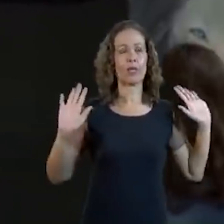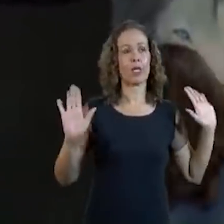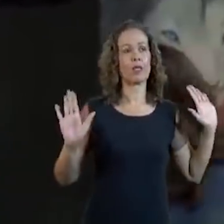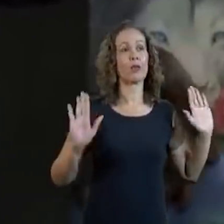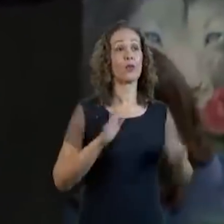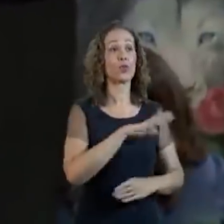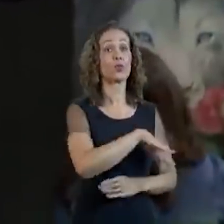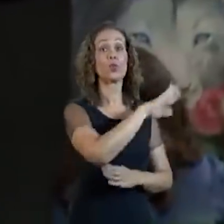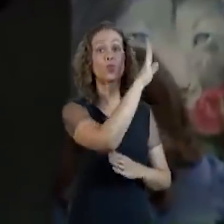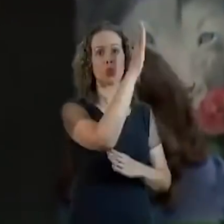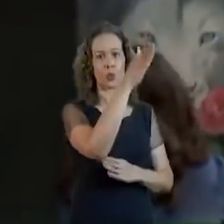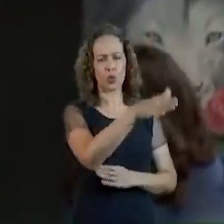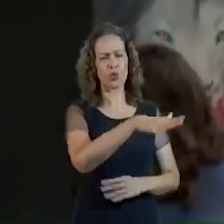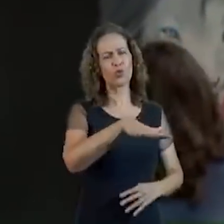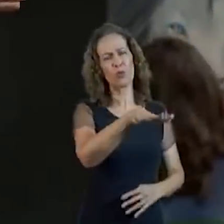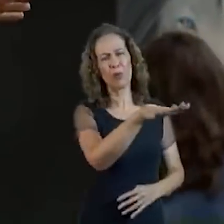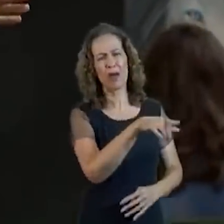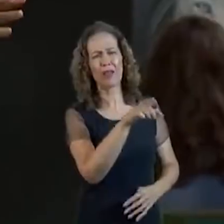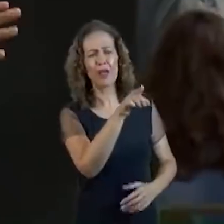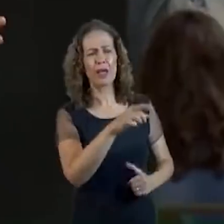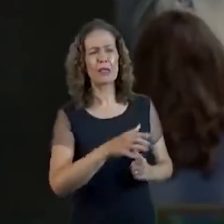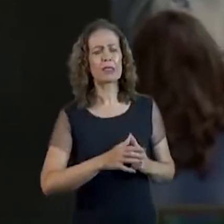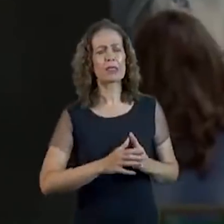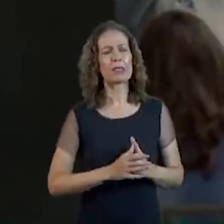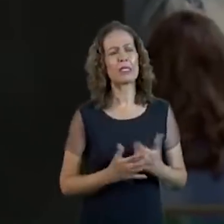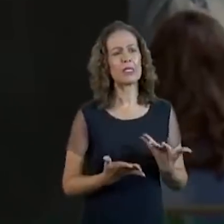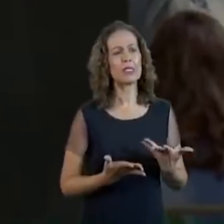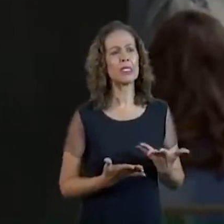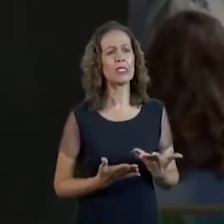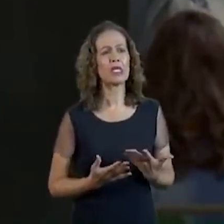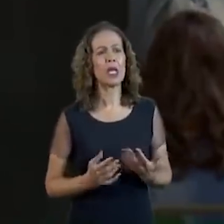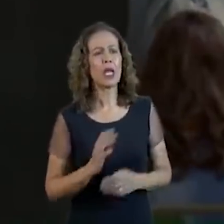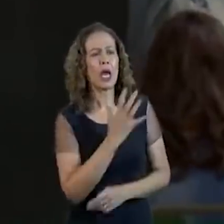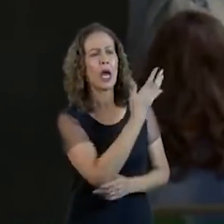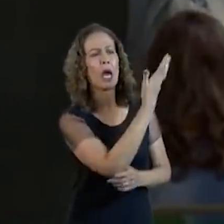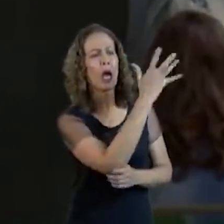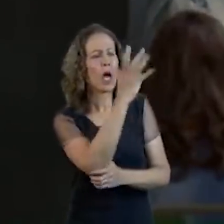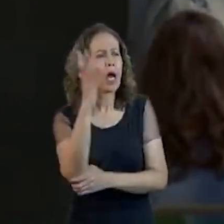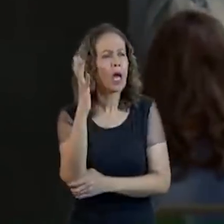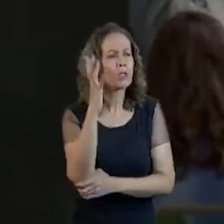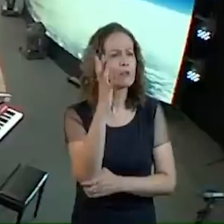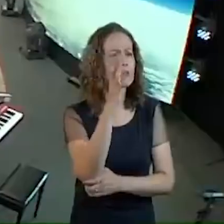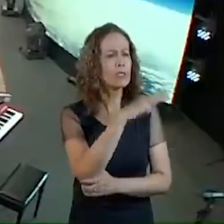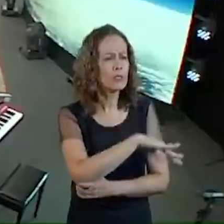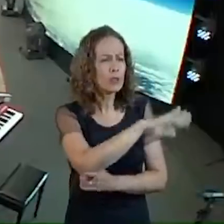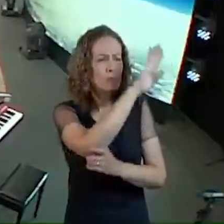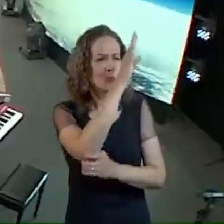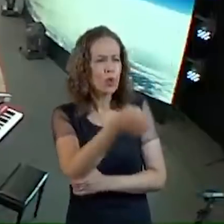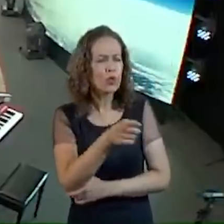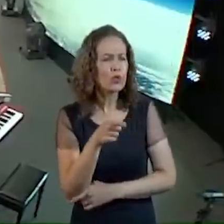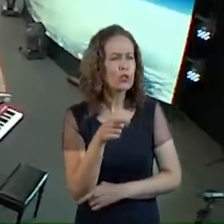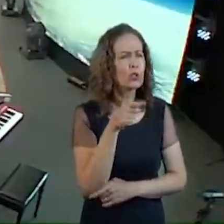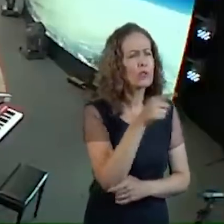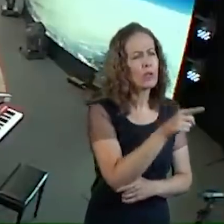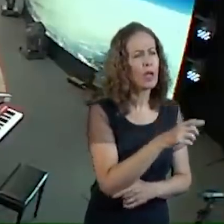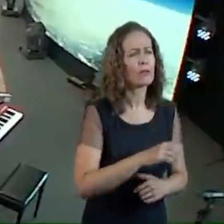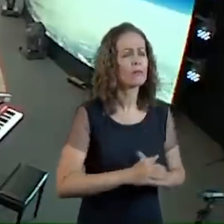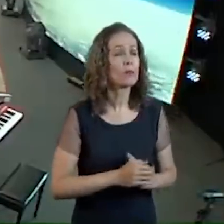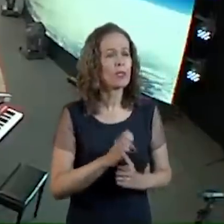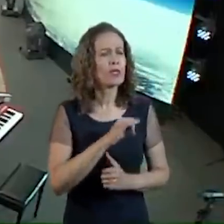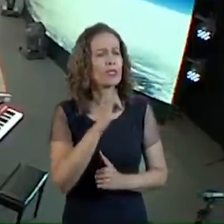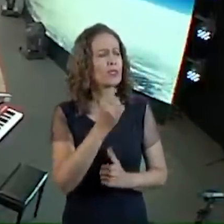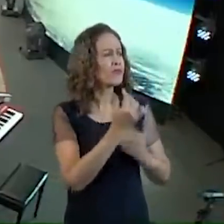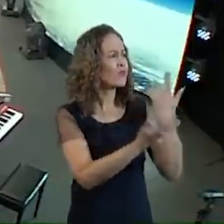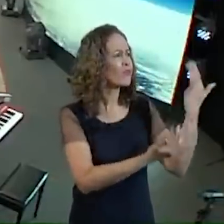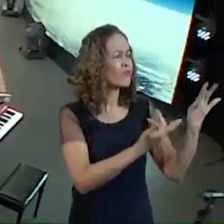Palmares Afastar Achar um mato E enquanto esse mato Não pegar fogo Jesus não falou comigo Quem